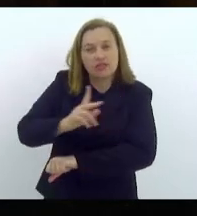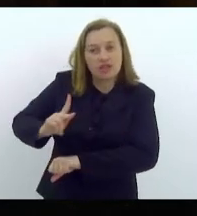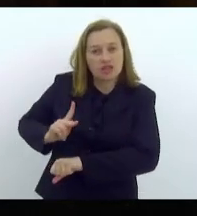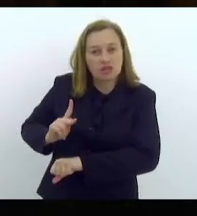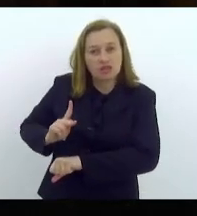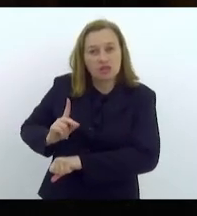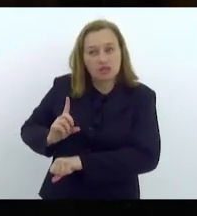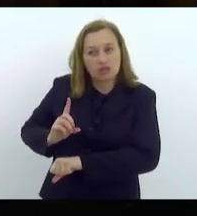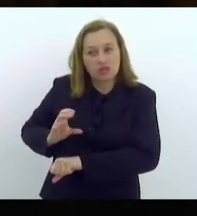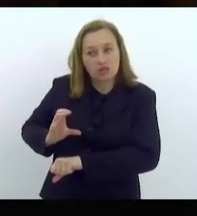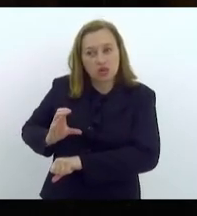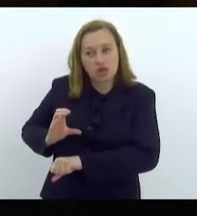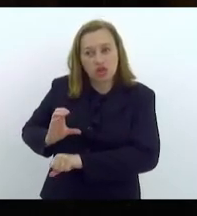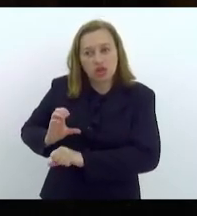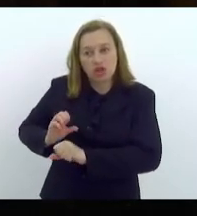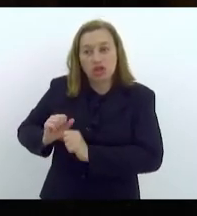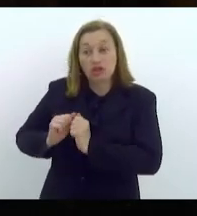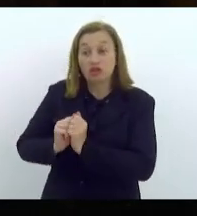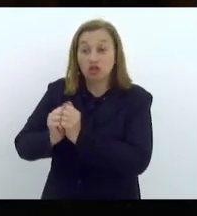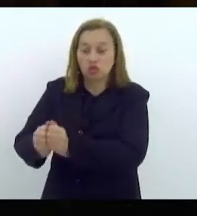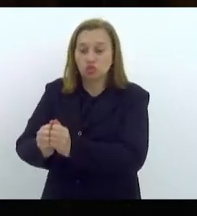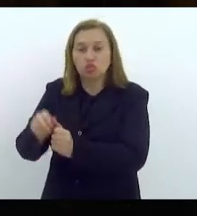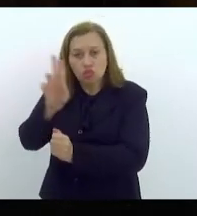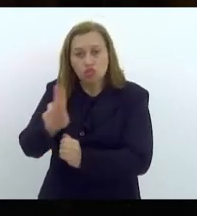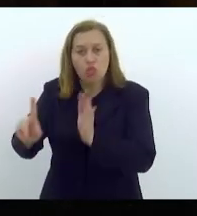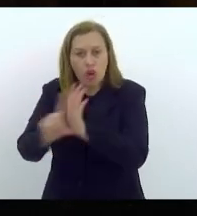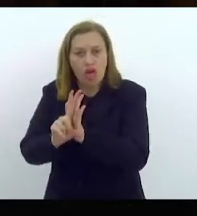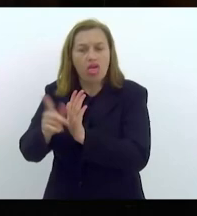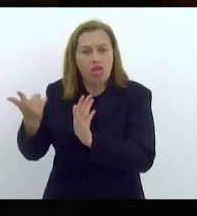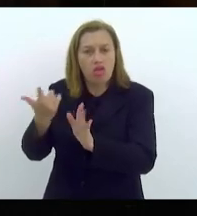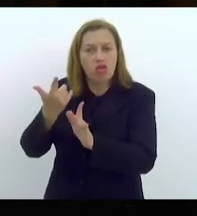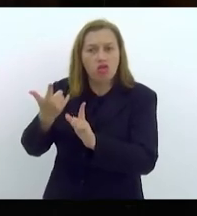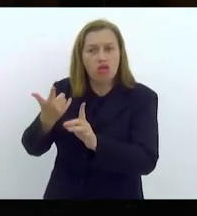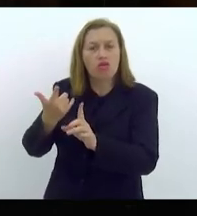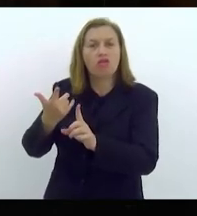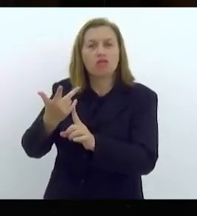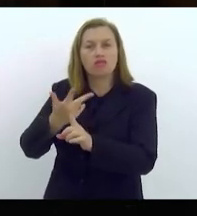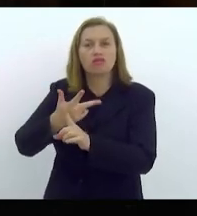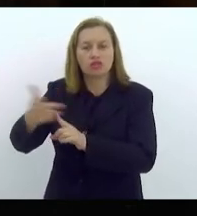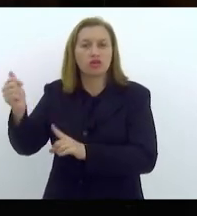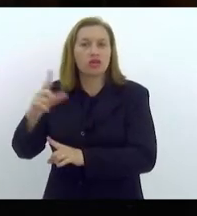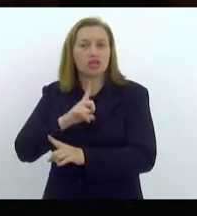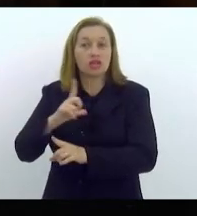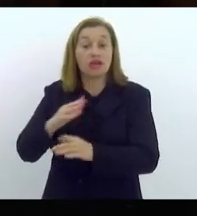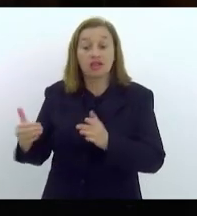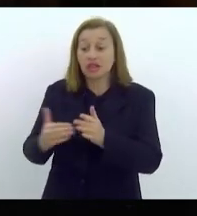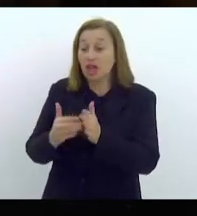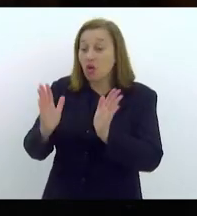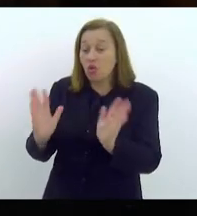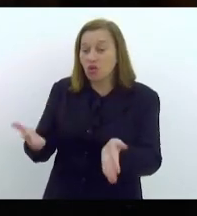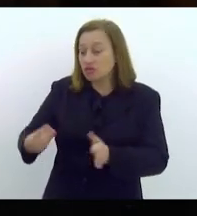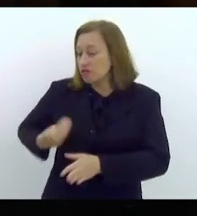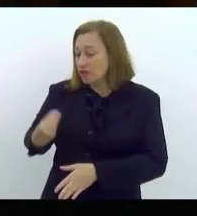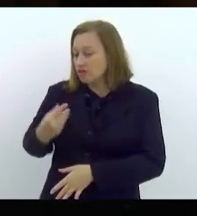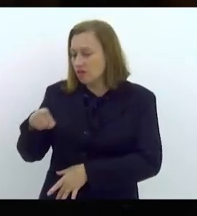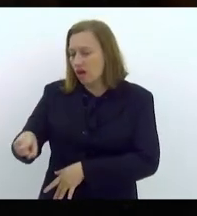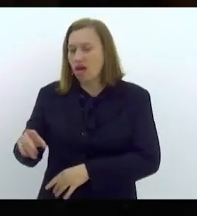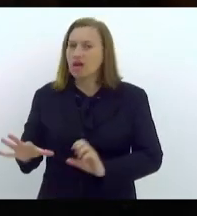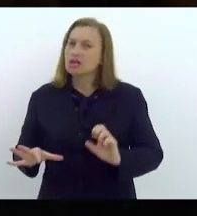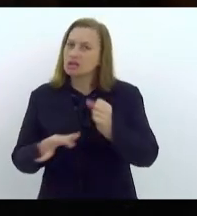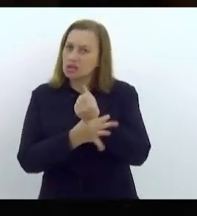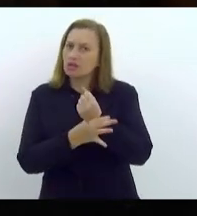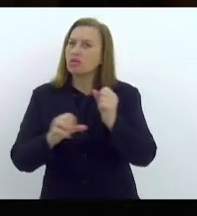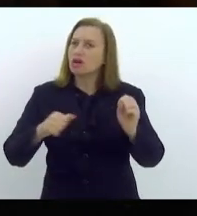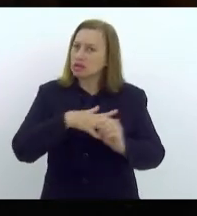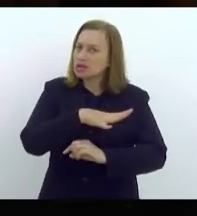quilombolas, usou essa lei e ganhou. E eles estão lá até hoje, porque aquilo não é uma questão de segurança nacional,